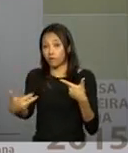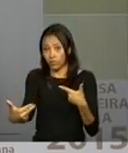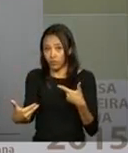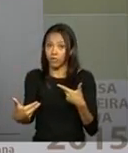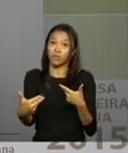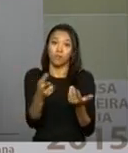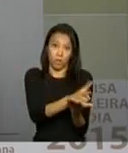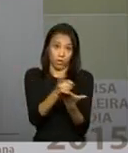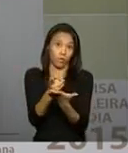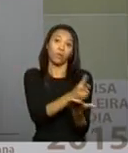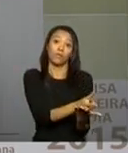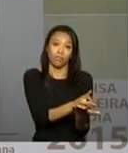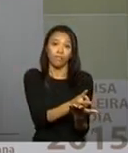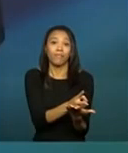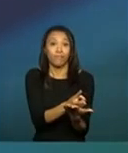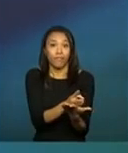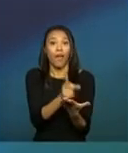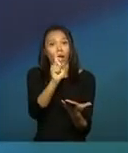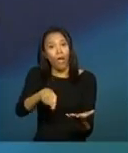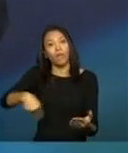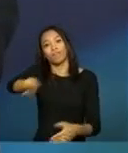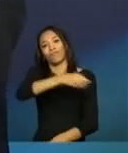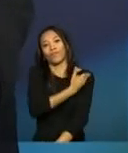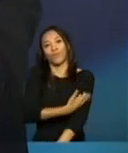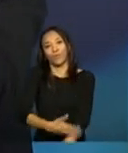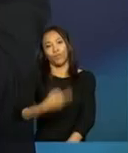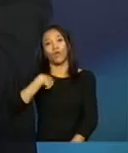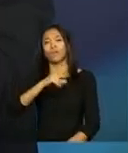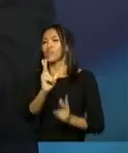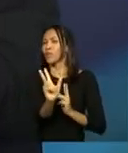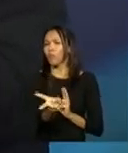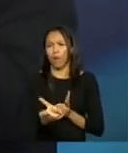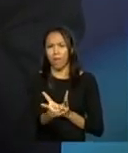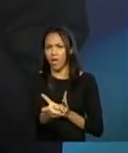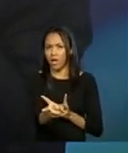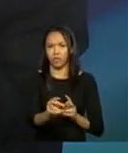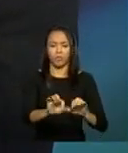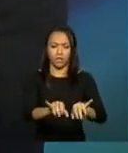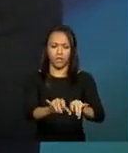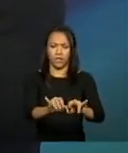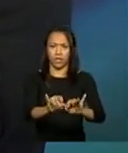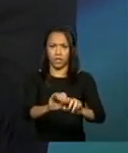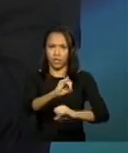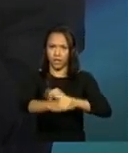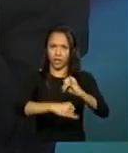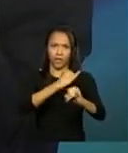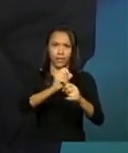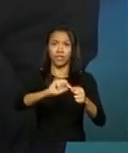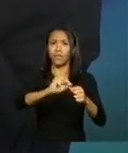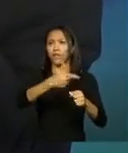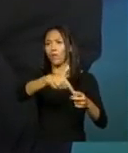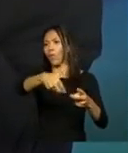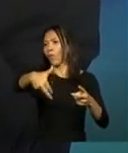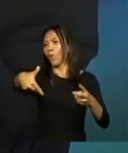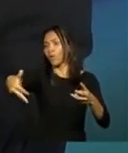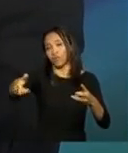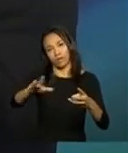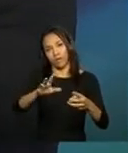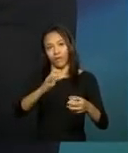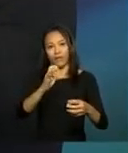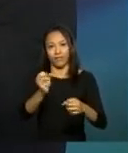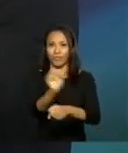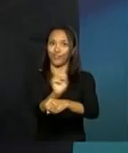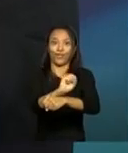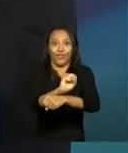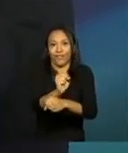E isso é uma coisa típica, nós todos que usamos a internet, às você está fazendo a internet, ao mesmo tempo você está fazendo milhões de outras, espero que não estejam dirigindo, mas podem